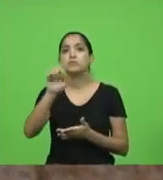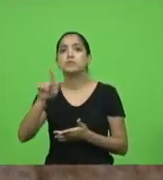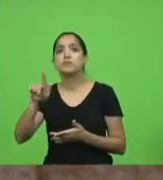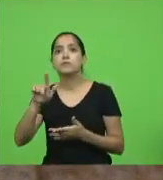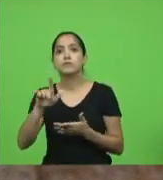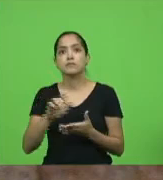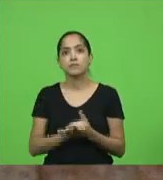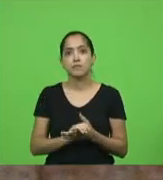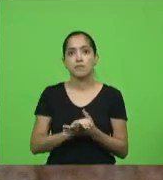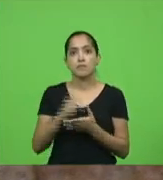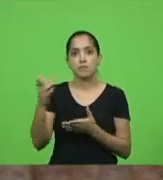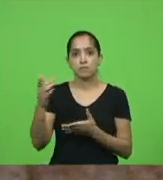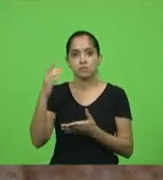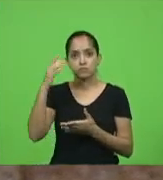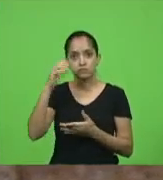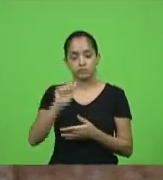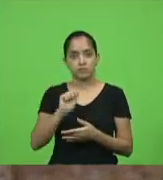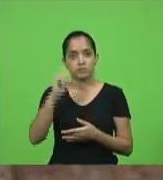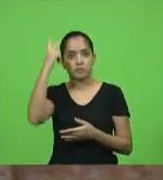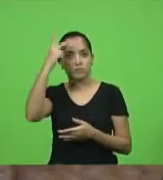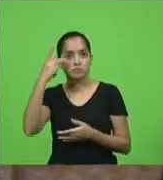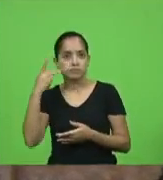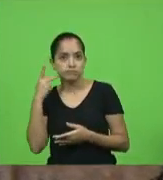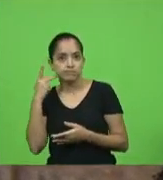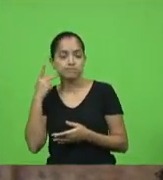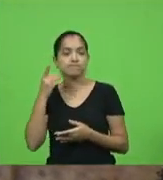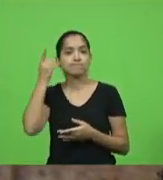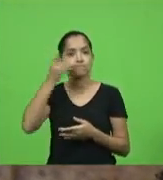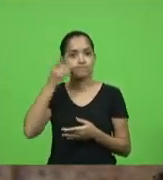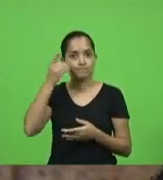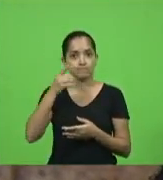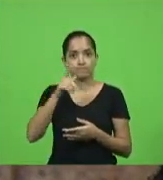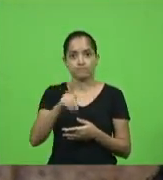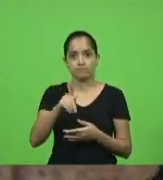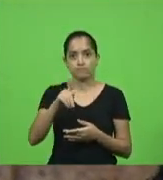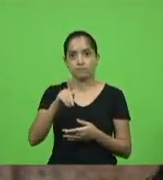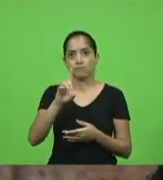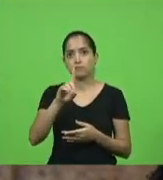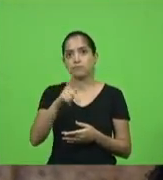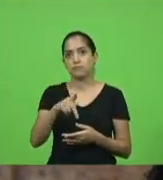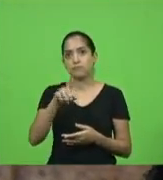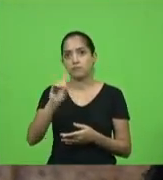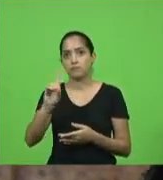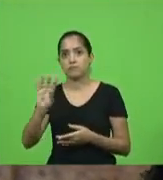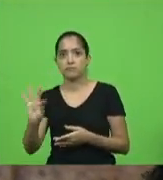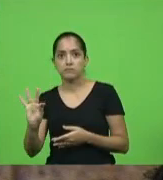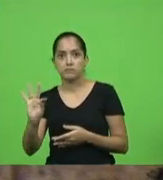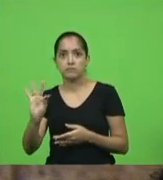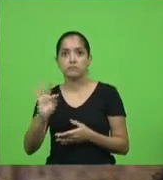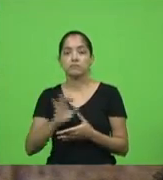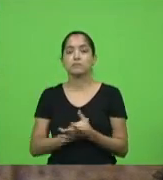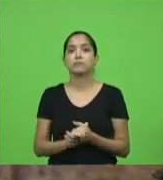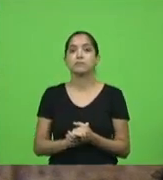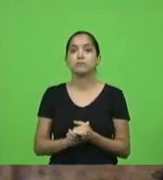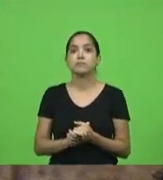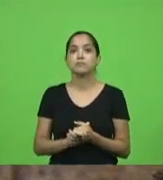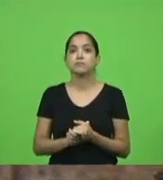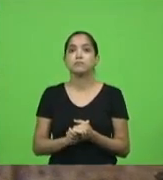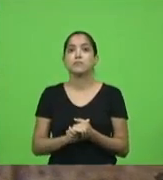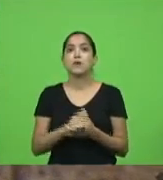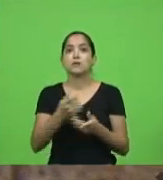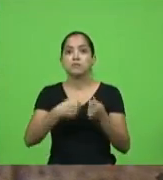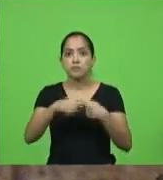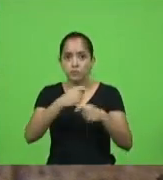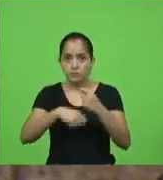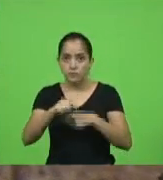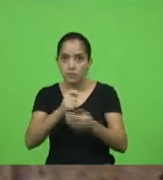estadual, Ana Paula da Silveira, Paulinha, PDT, a Miss TPA, negociando a